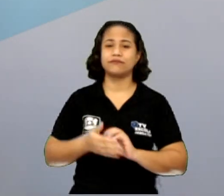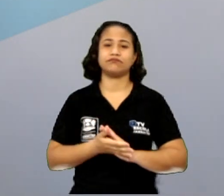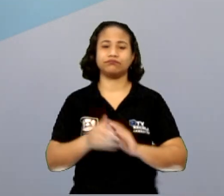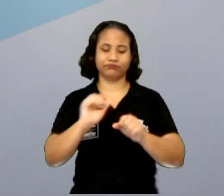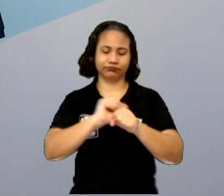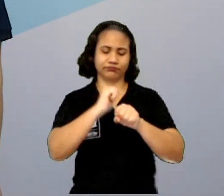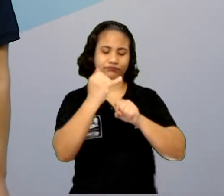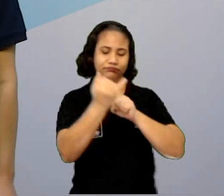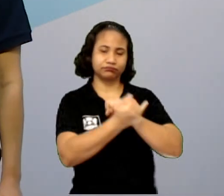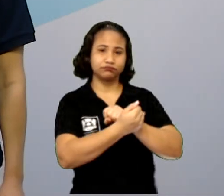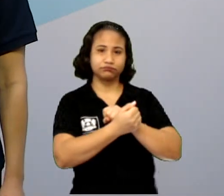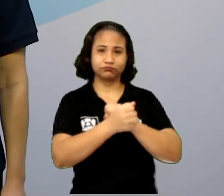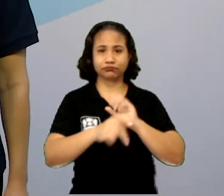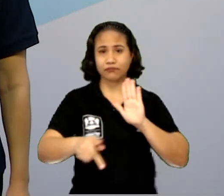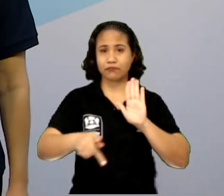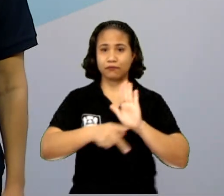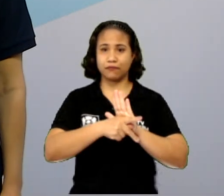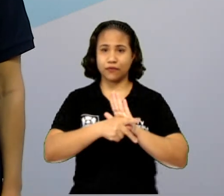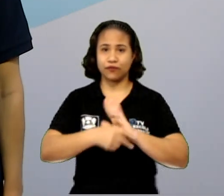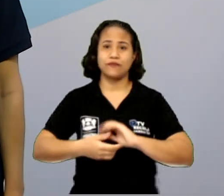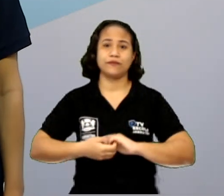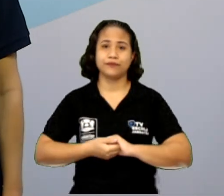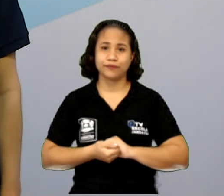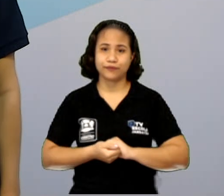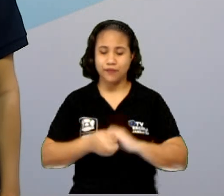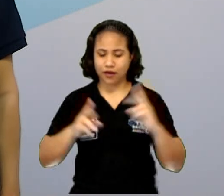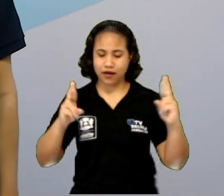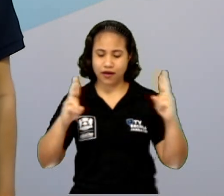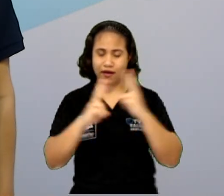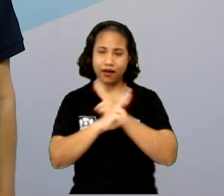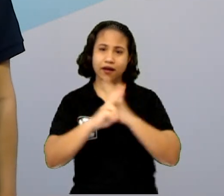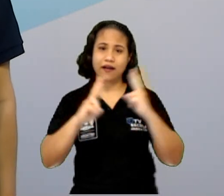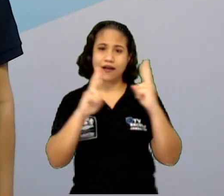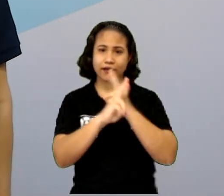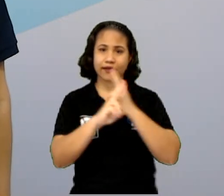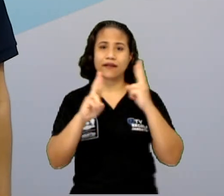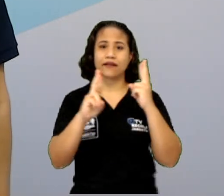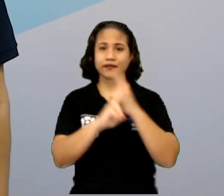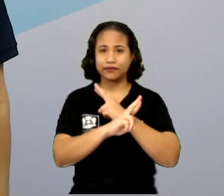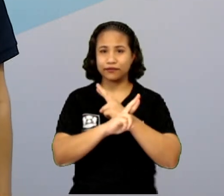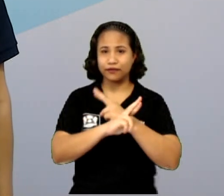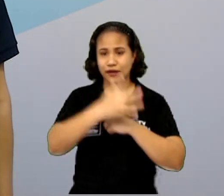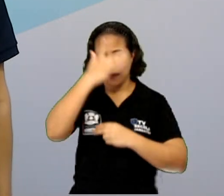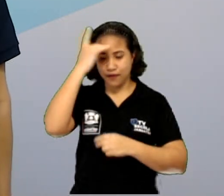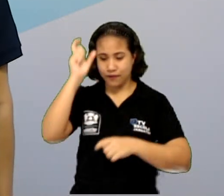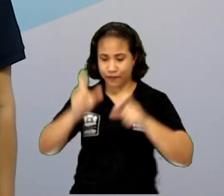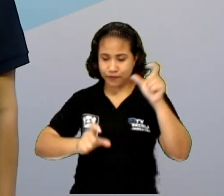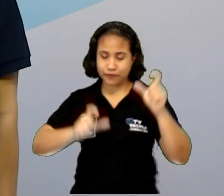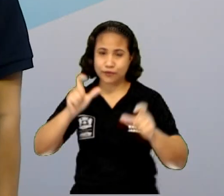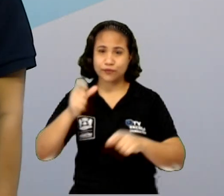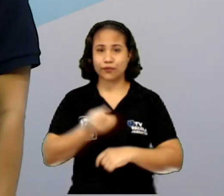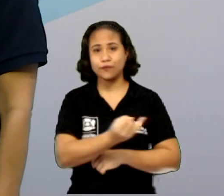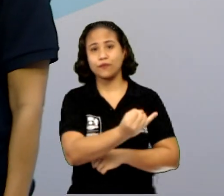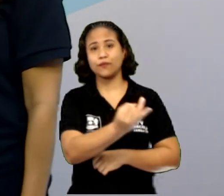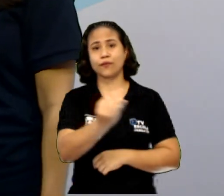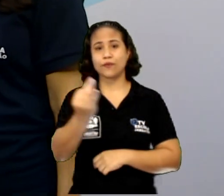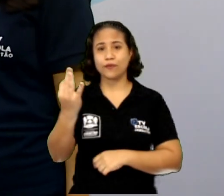our, your e their, vão estar relacionados aos sujeitos no plural.